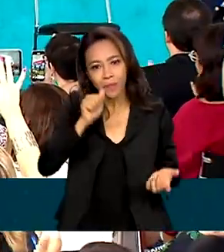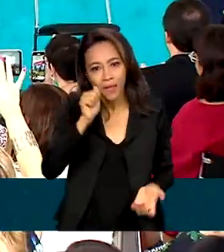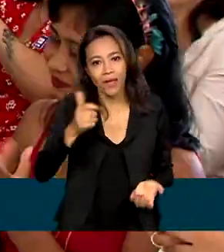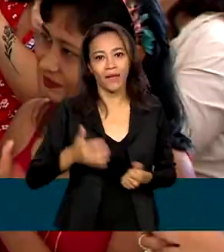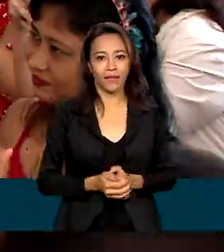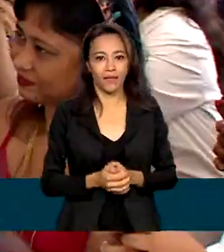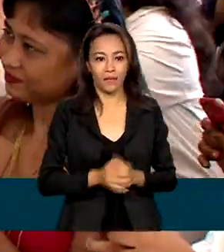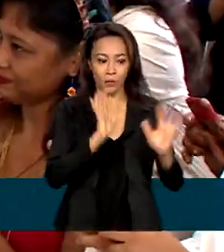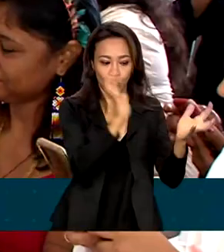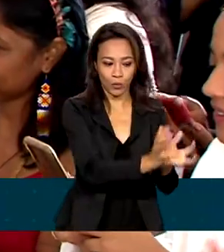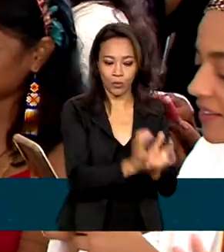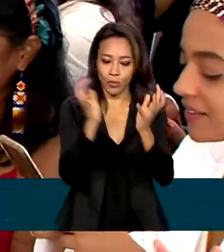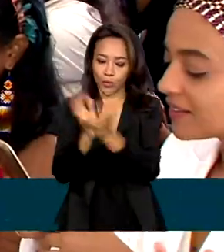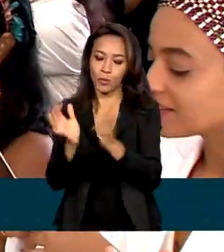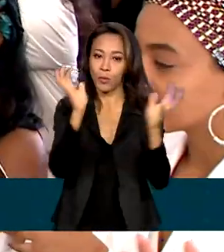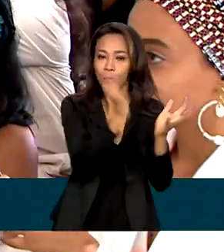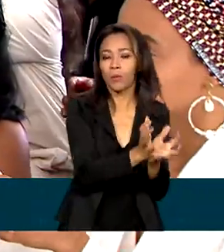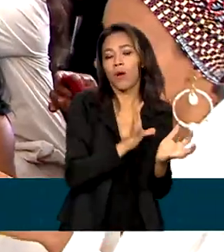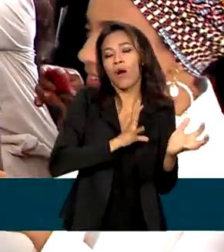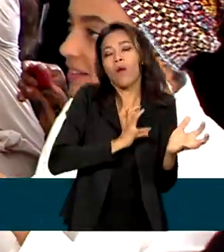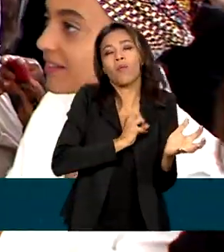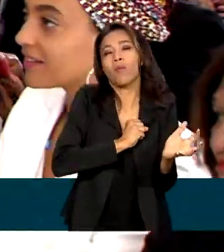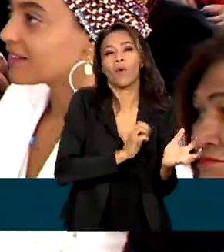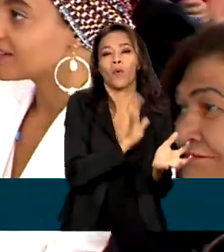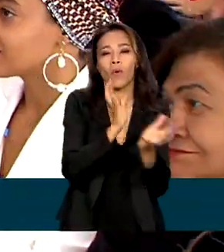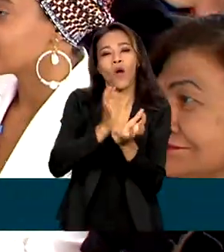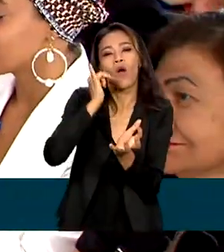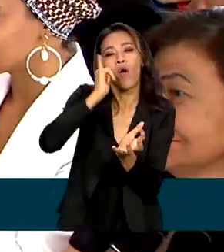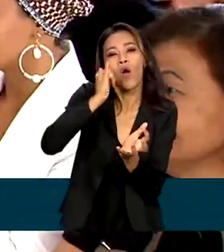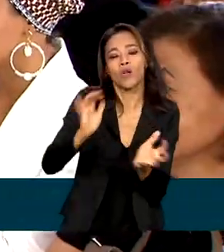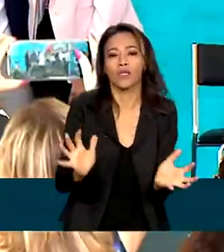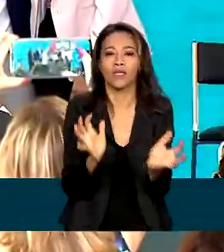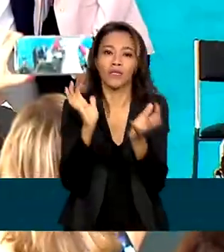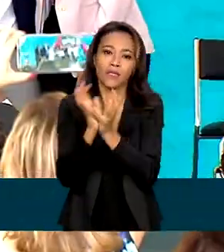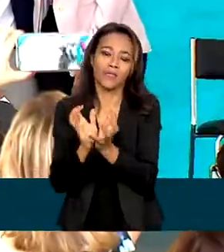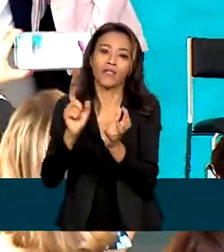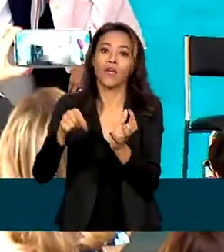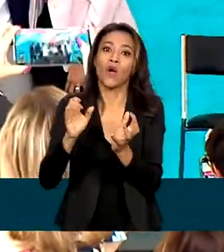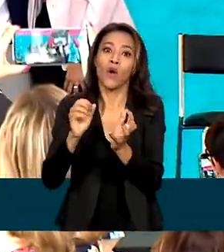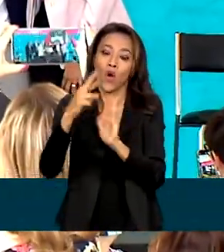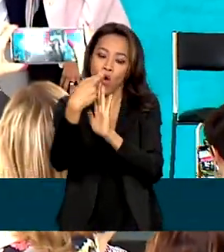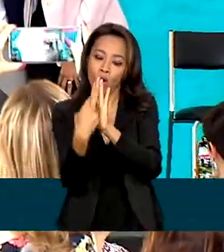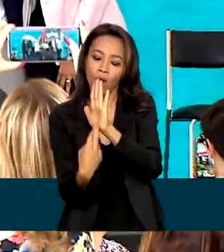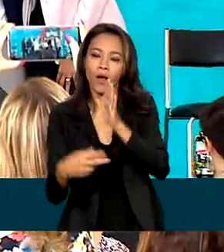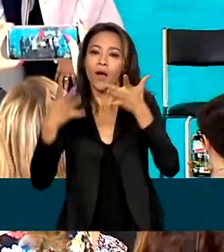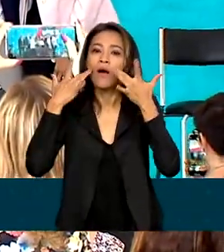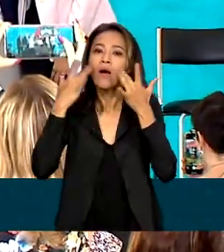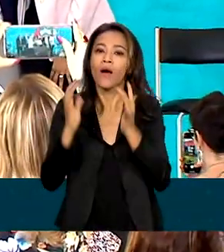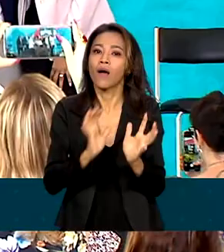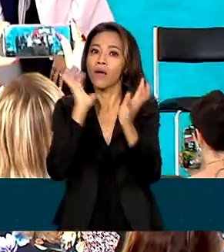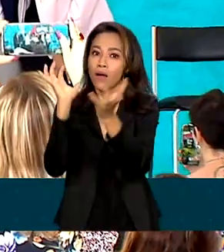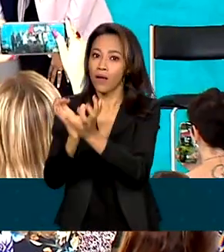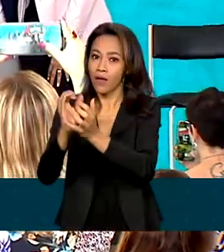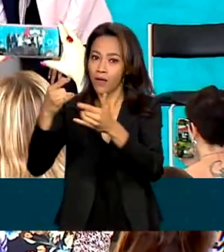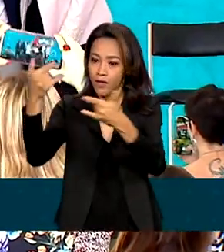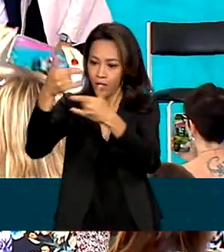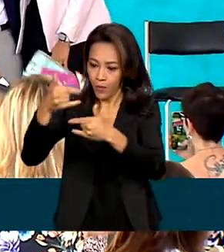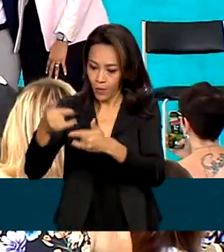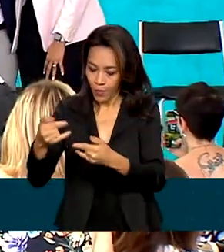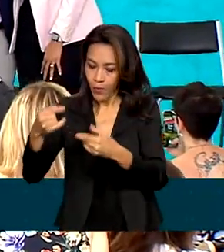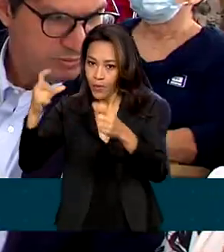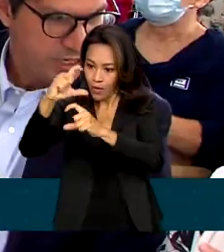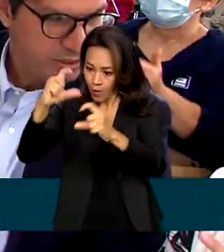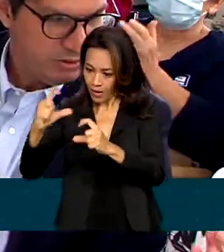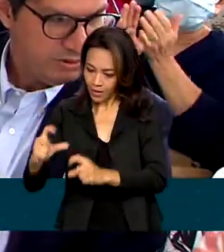As categorias são romance, contos, crônicas, roteiro de teatro e quadrinhos. Cada